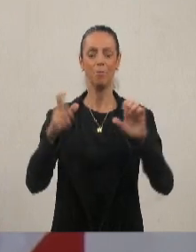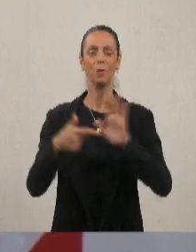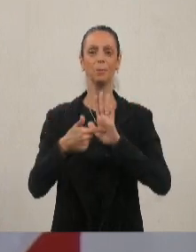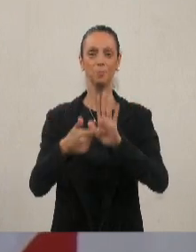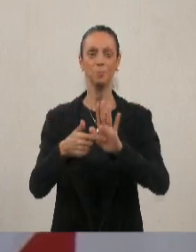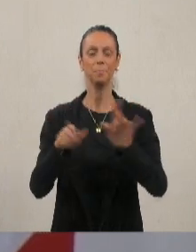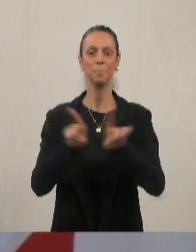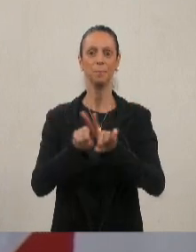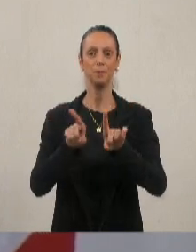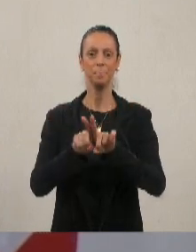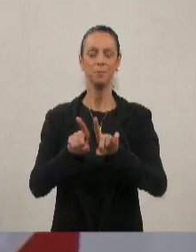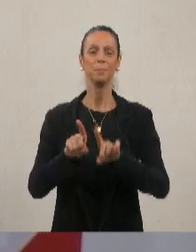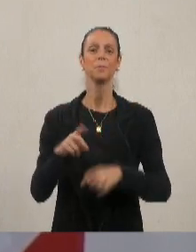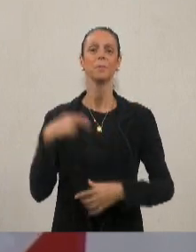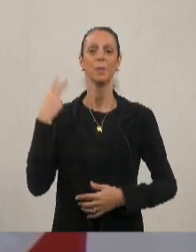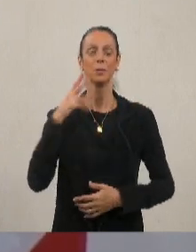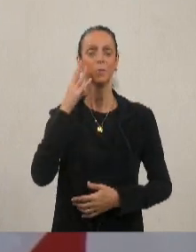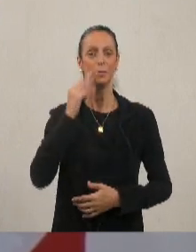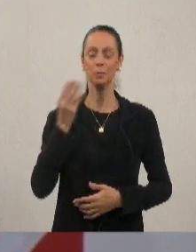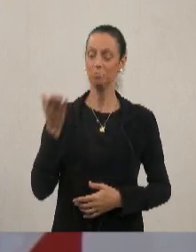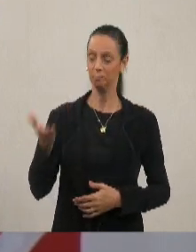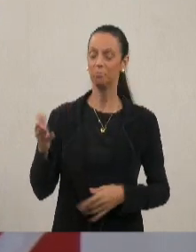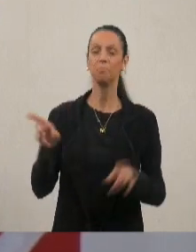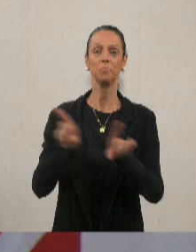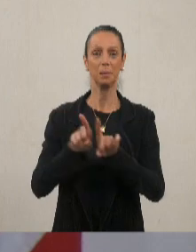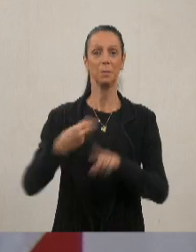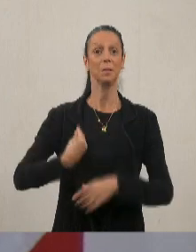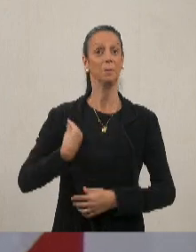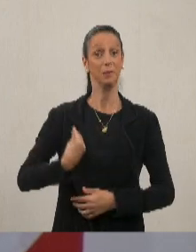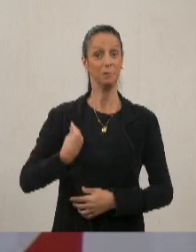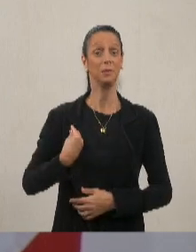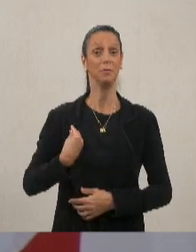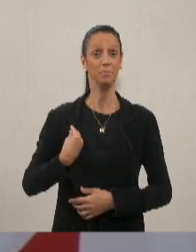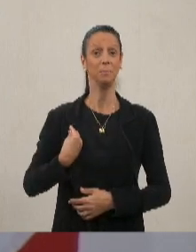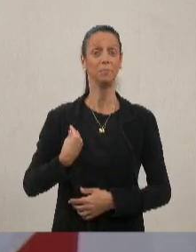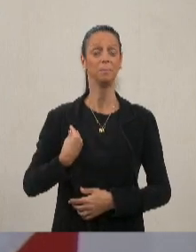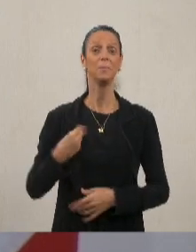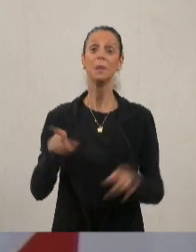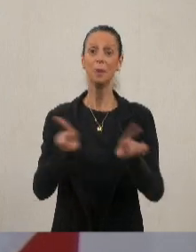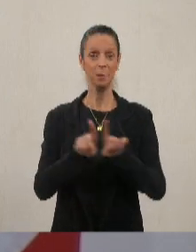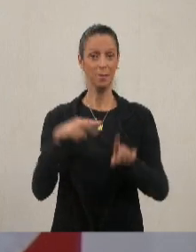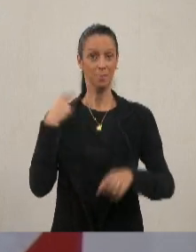realmente, né, o vereador Gilson, que também esteve lá, e a vereadora Cristiane,